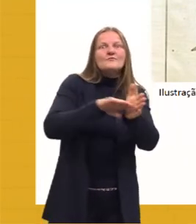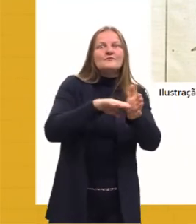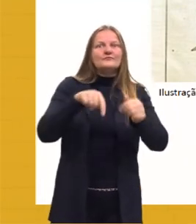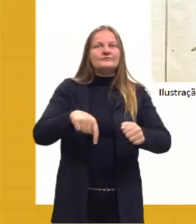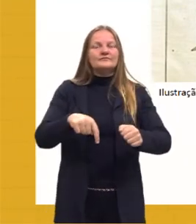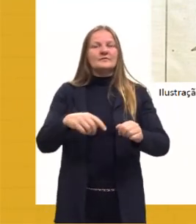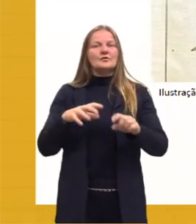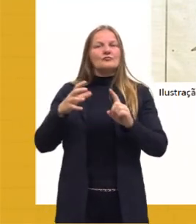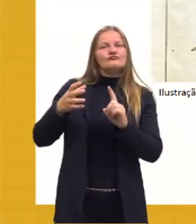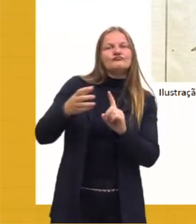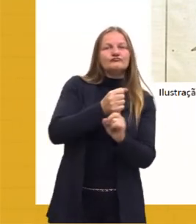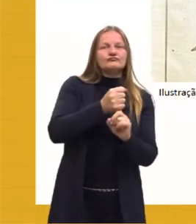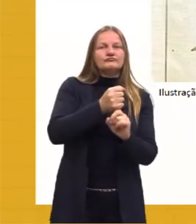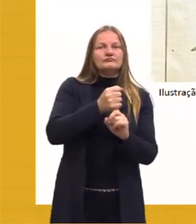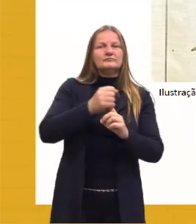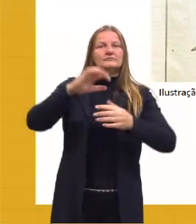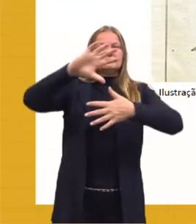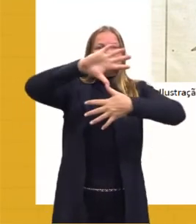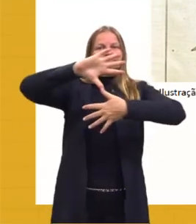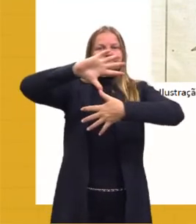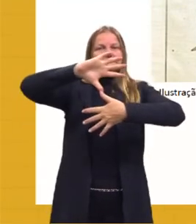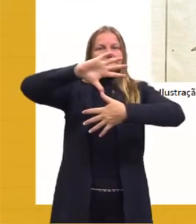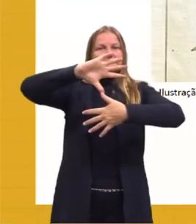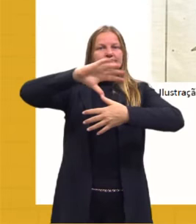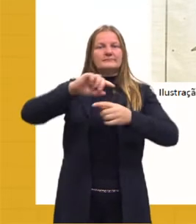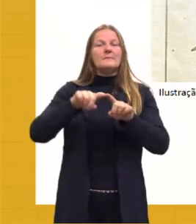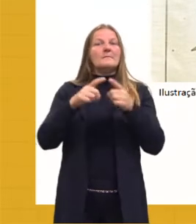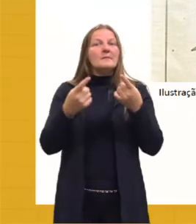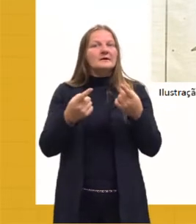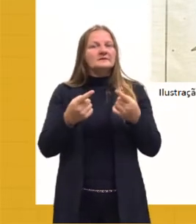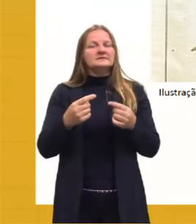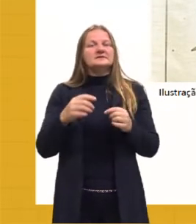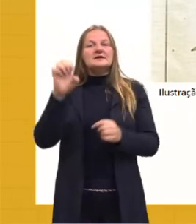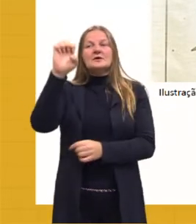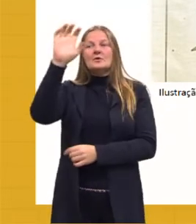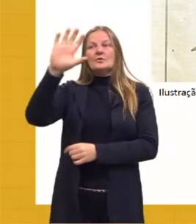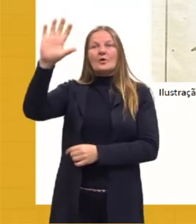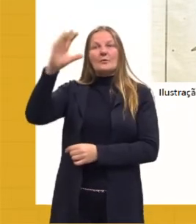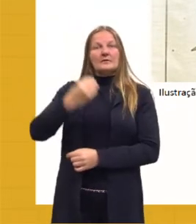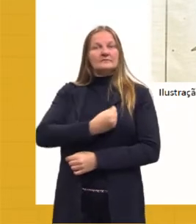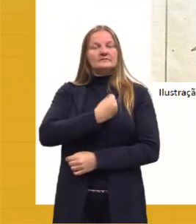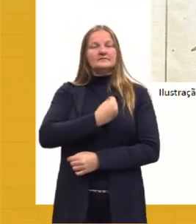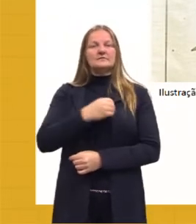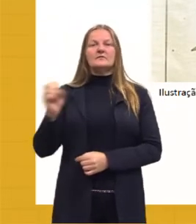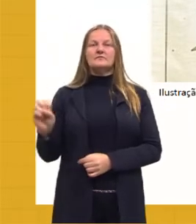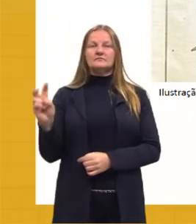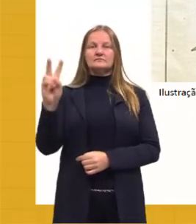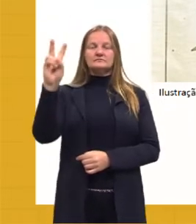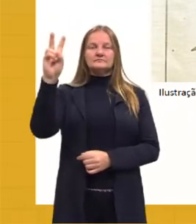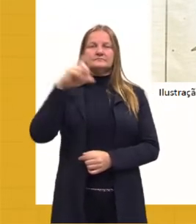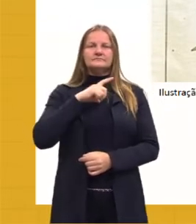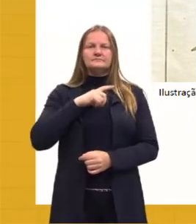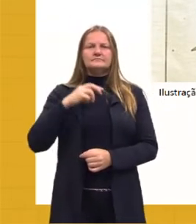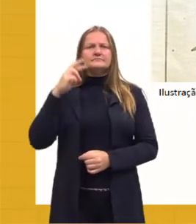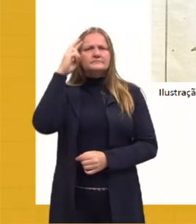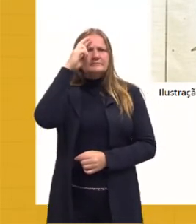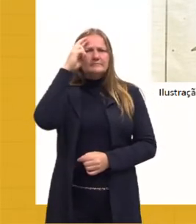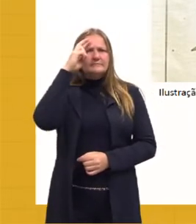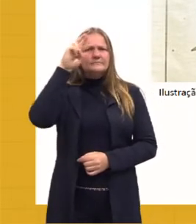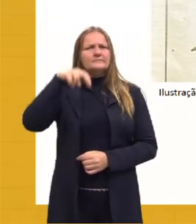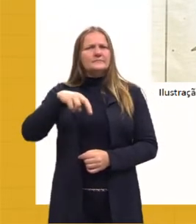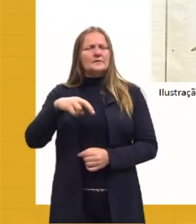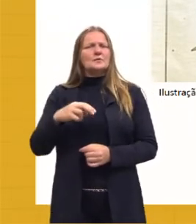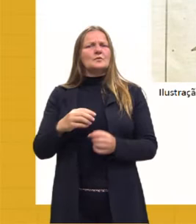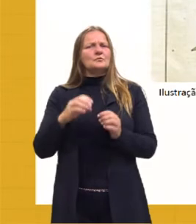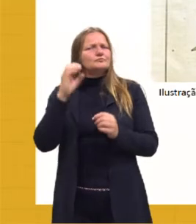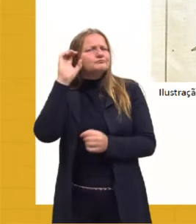na dominação do continente americano. Mas, enquanto a Europa vivia esse período da valorização, do racionalismo, do